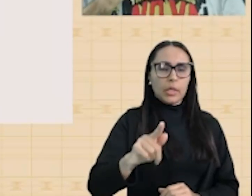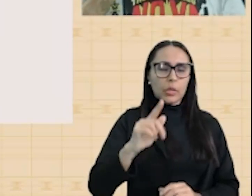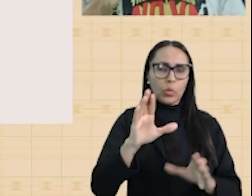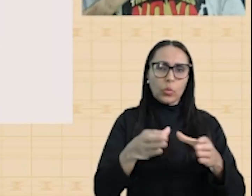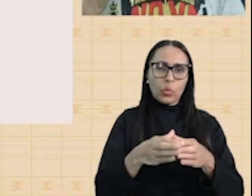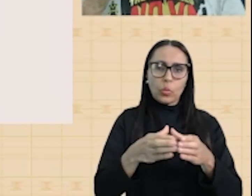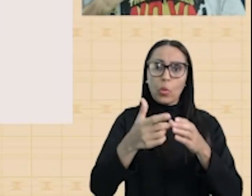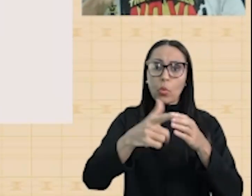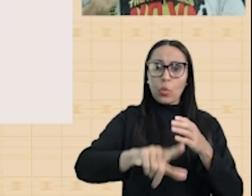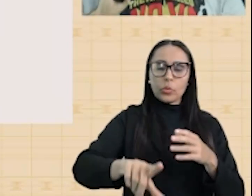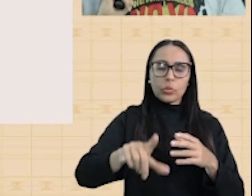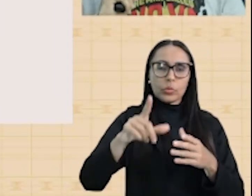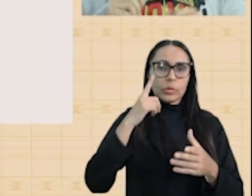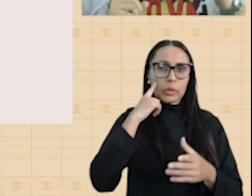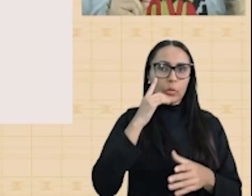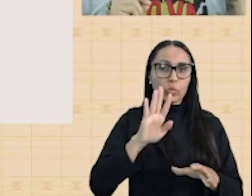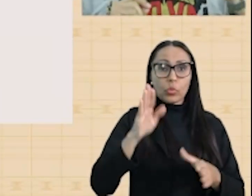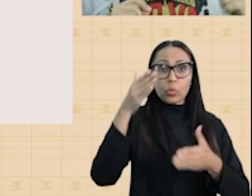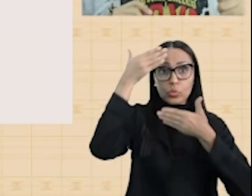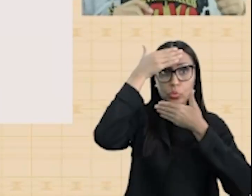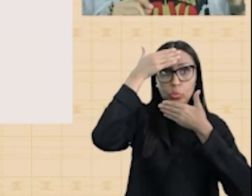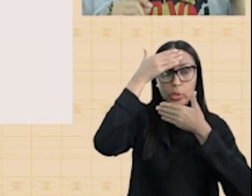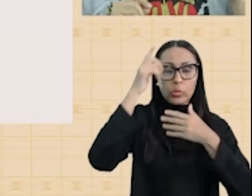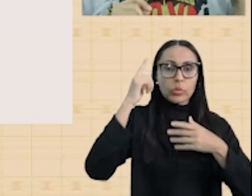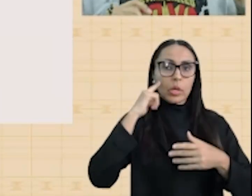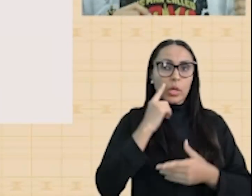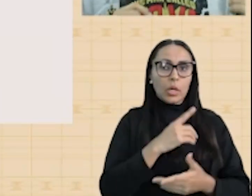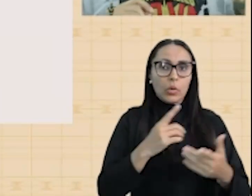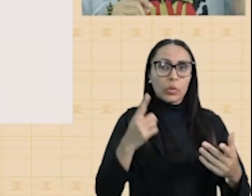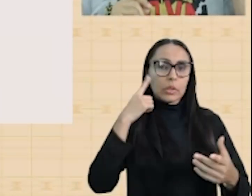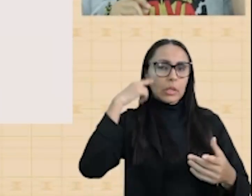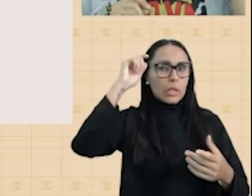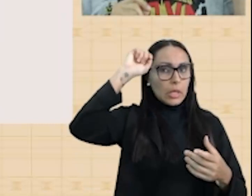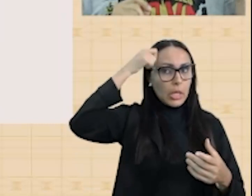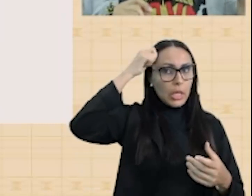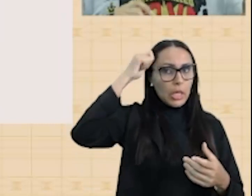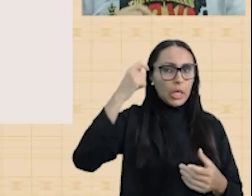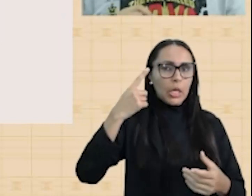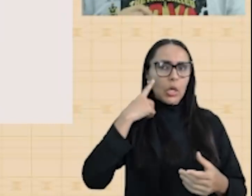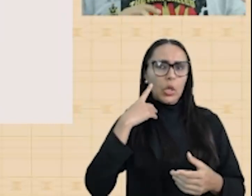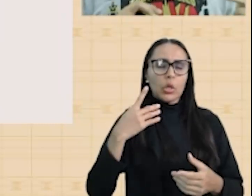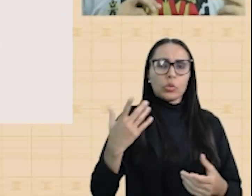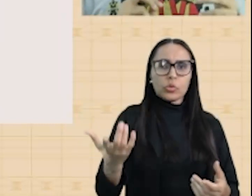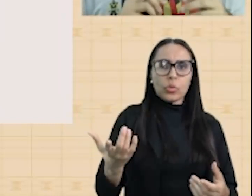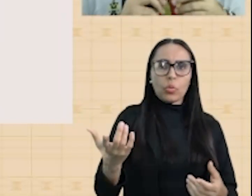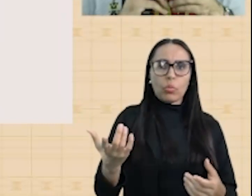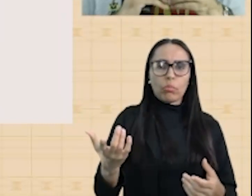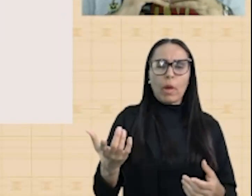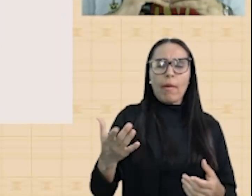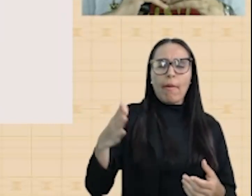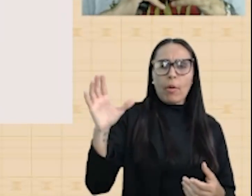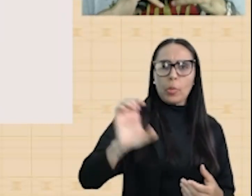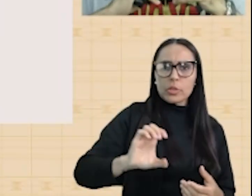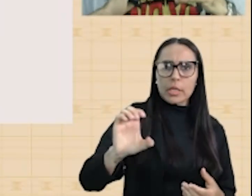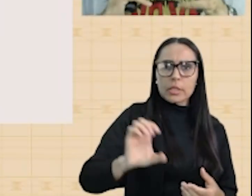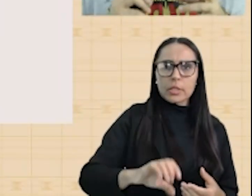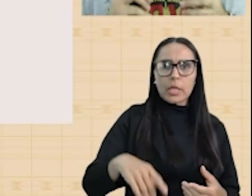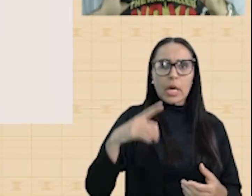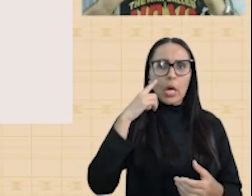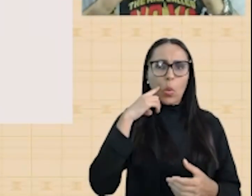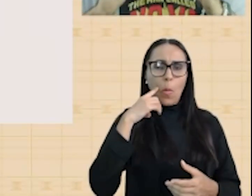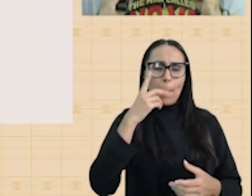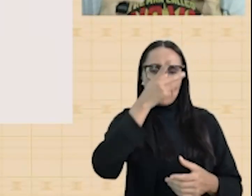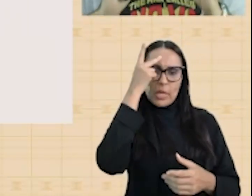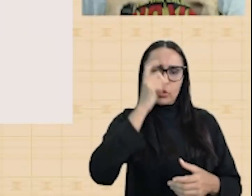grupos, não apenas judeus, hein? Ciganos, negros, homossexuais, pessoas portadoras de alguma